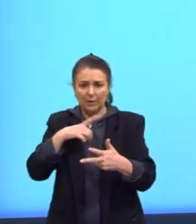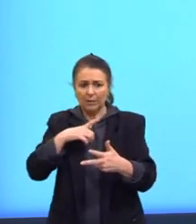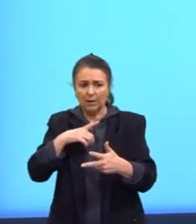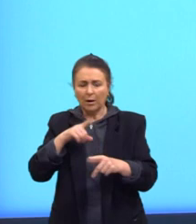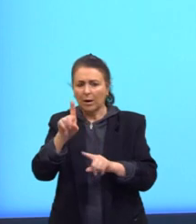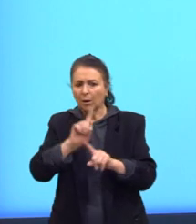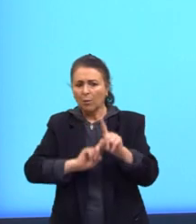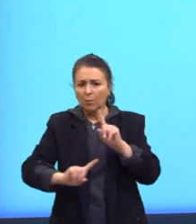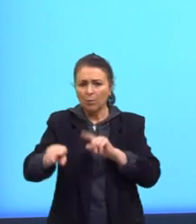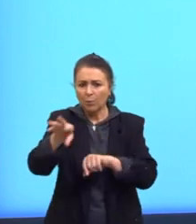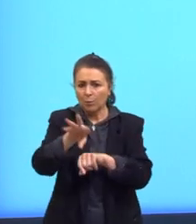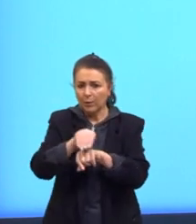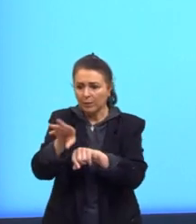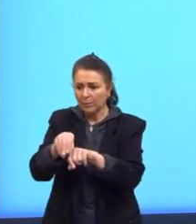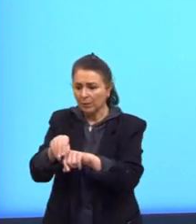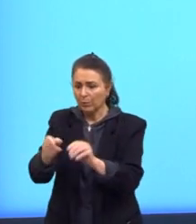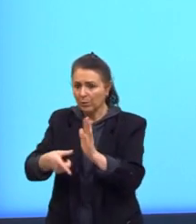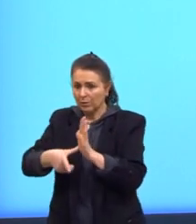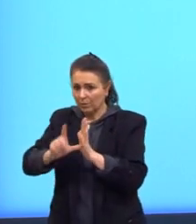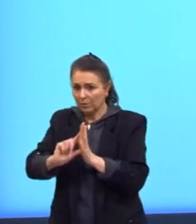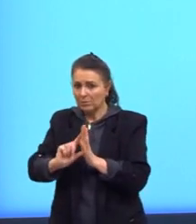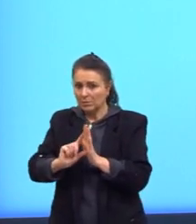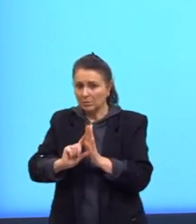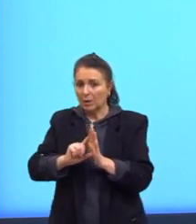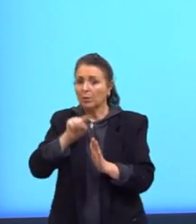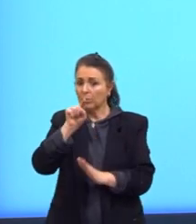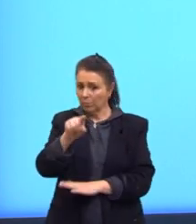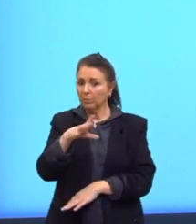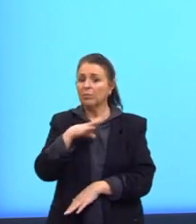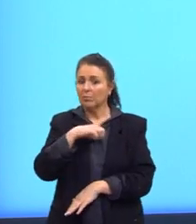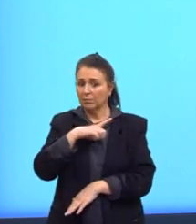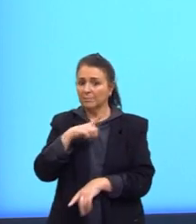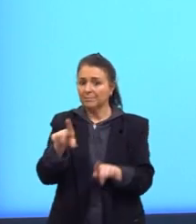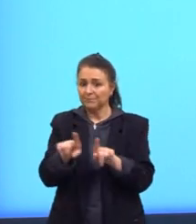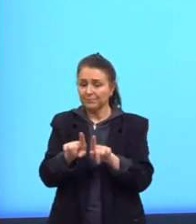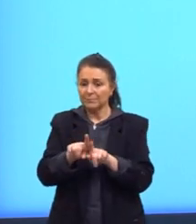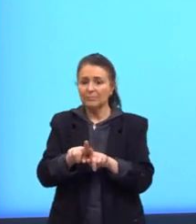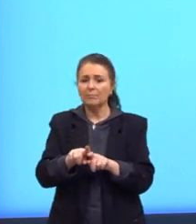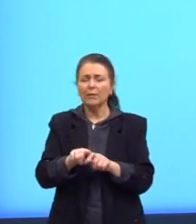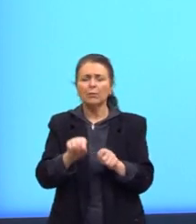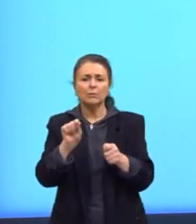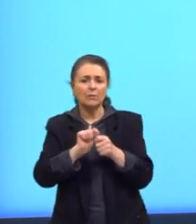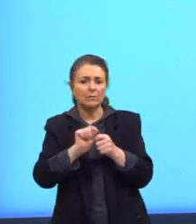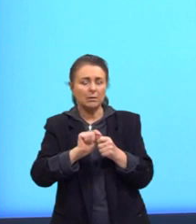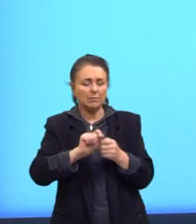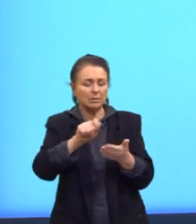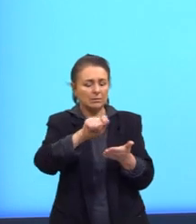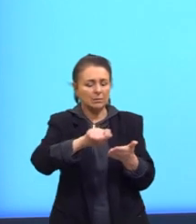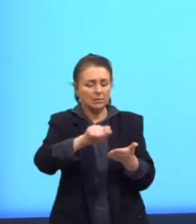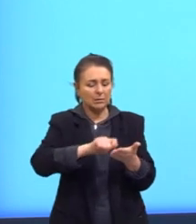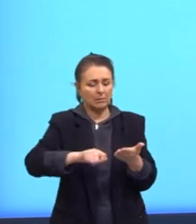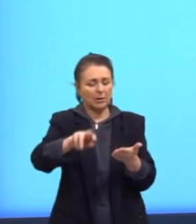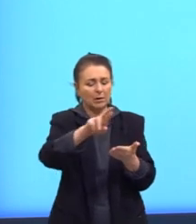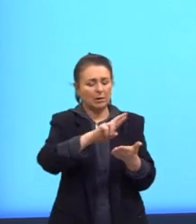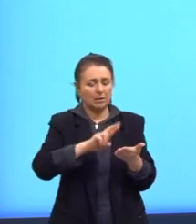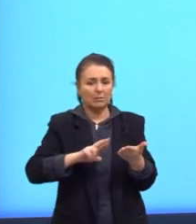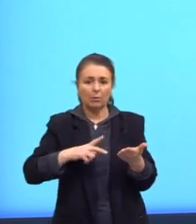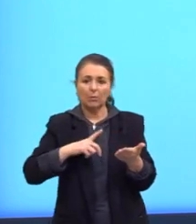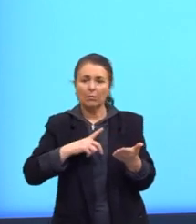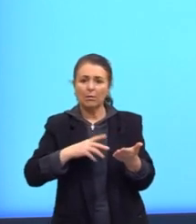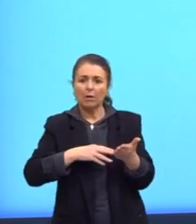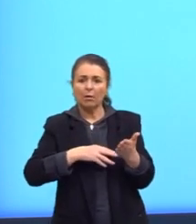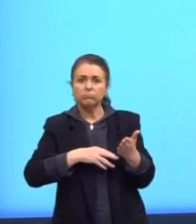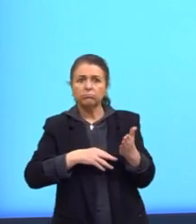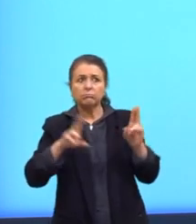prévio sobre isso. Para que quando vocês forem construir uma redação, vocês tenham um repertório para